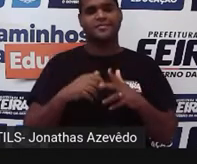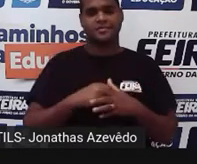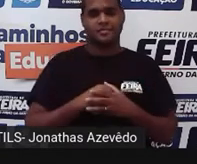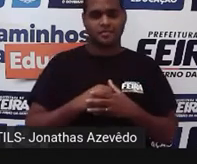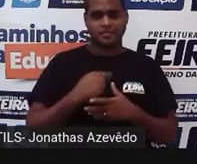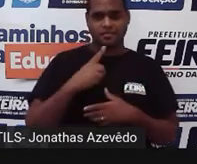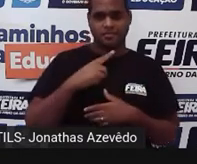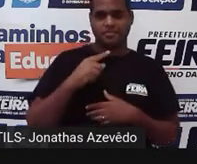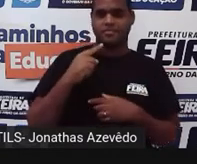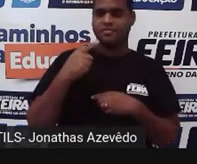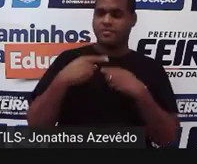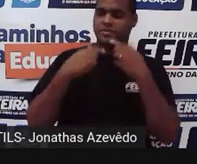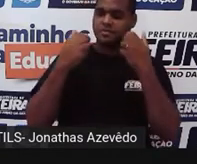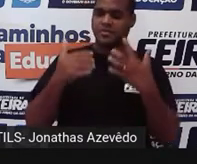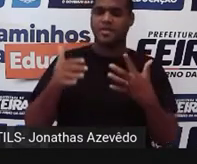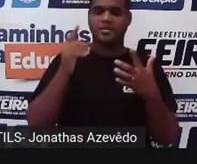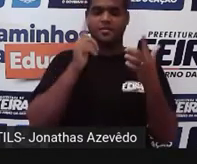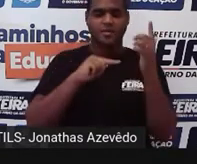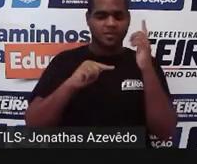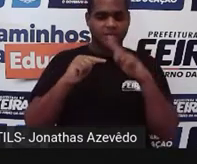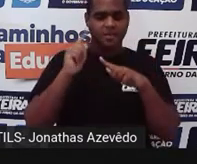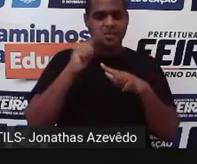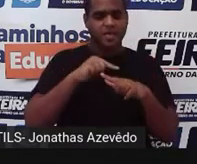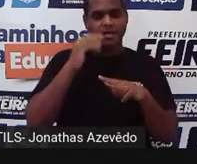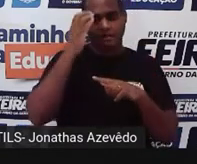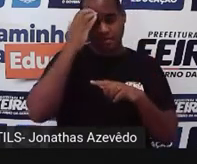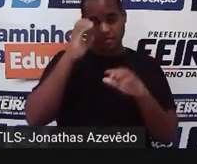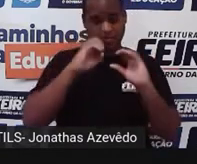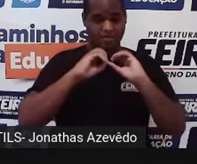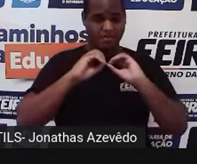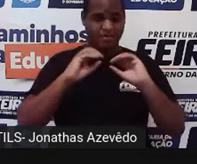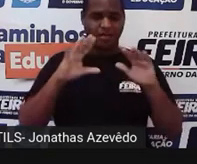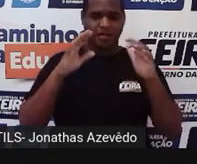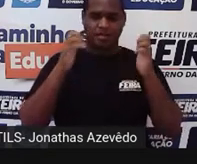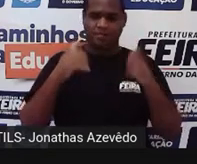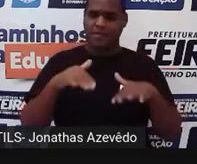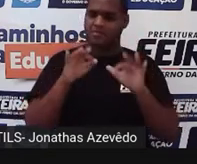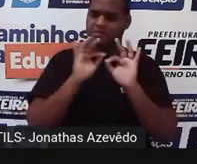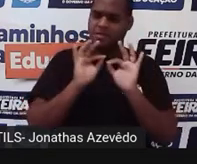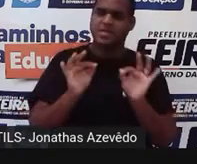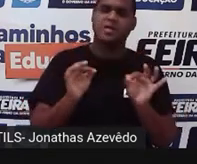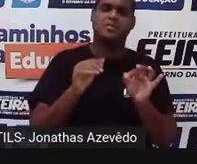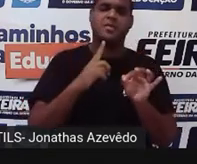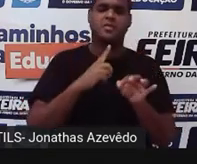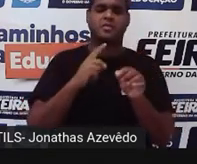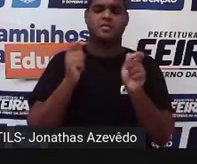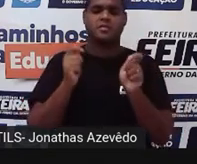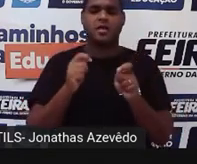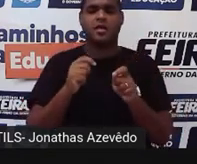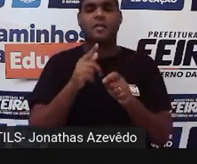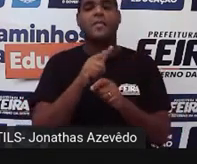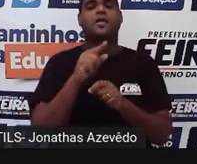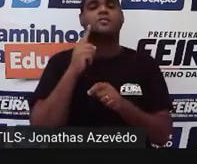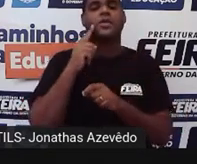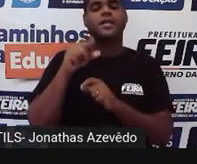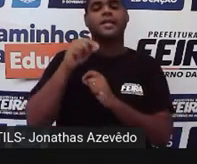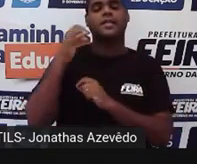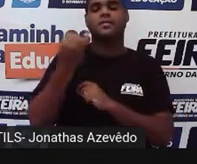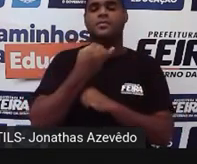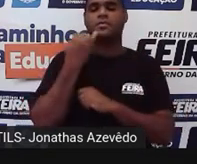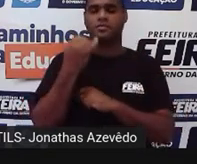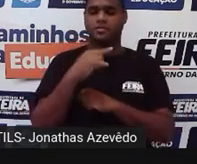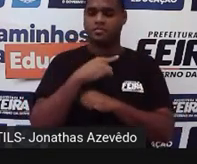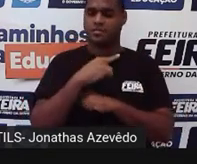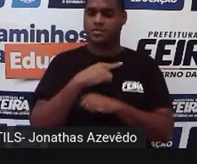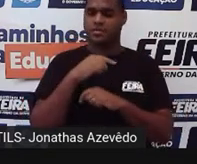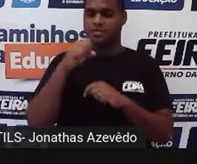já consegue perceber a diferença da simples para a ponderada. mais um detalhe importante. Não é